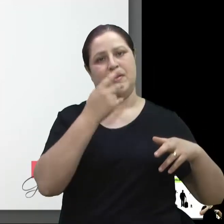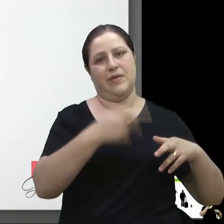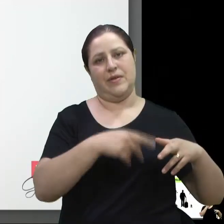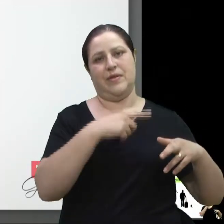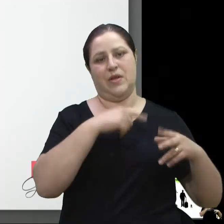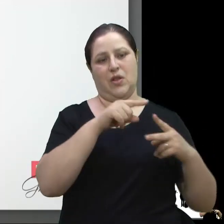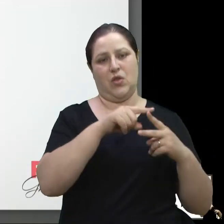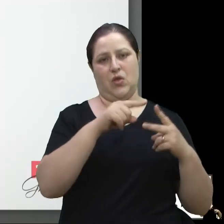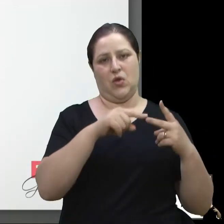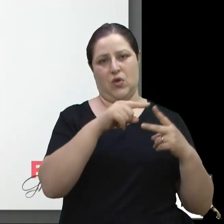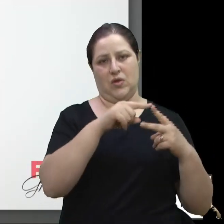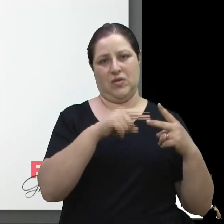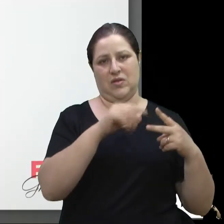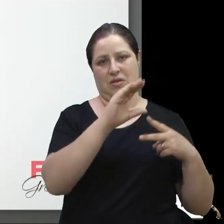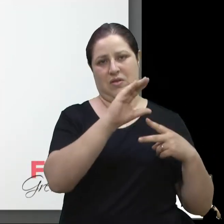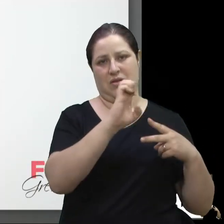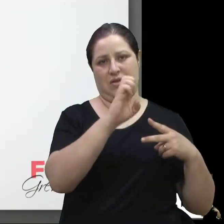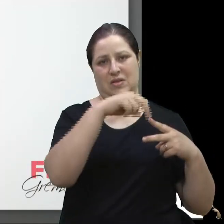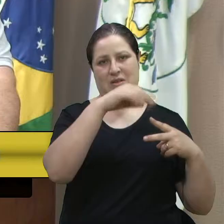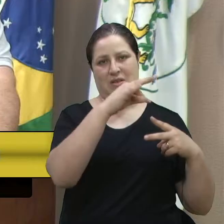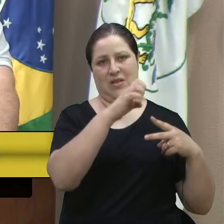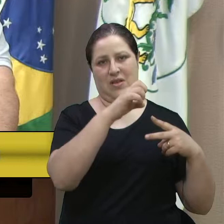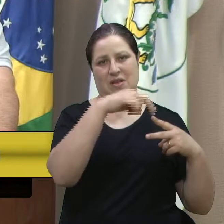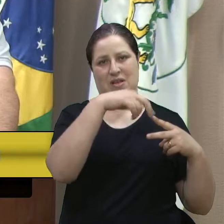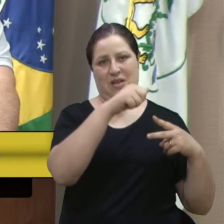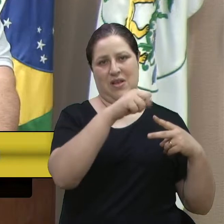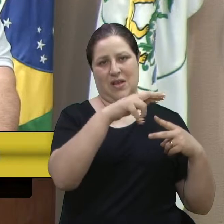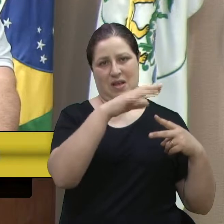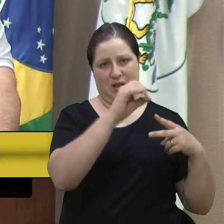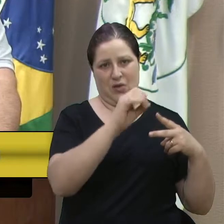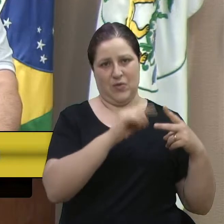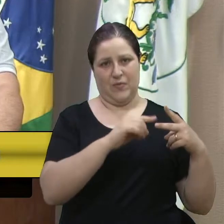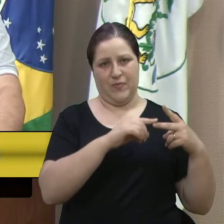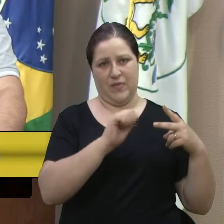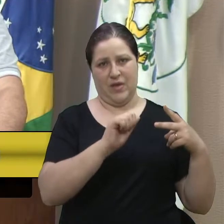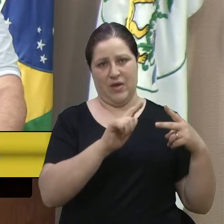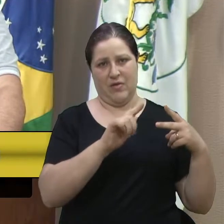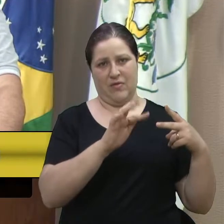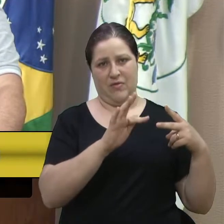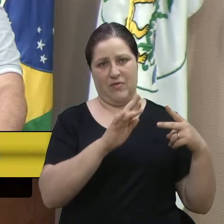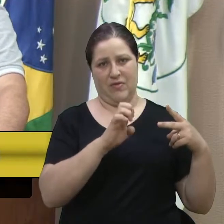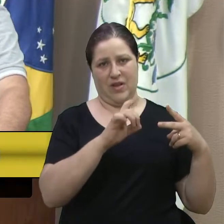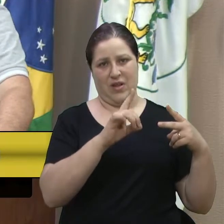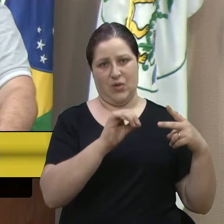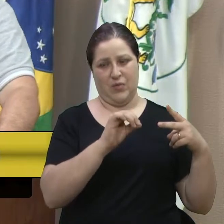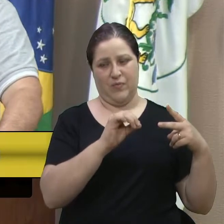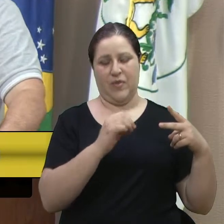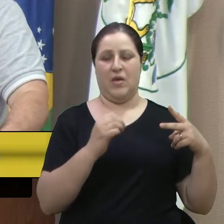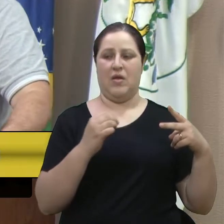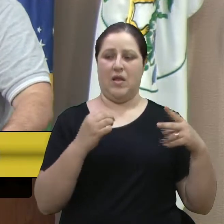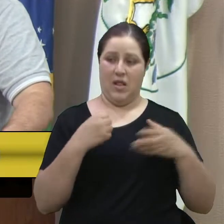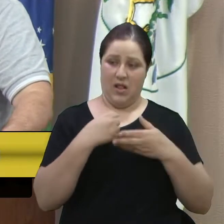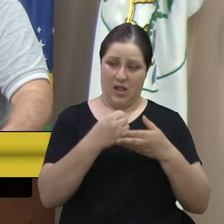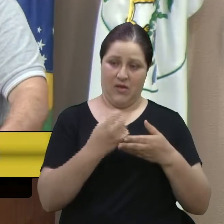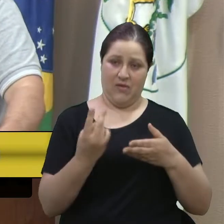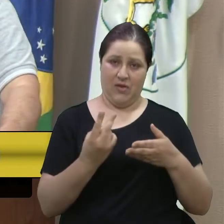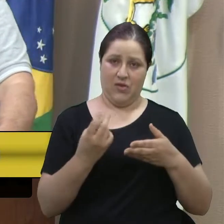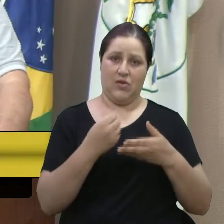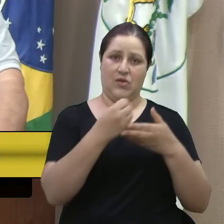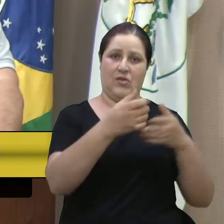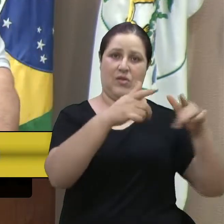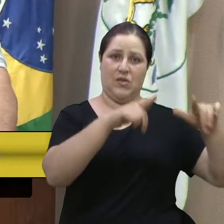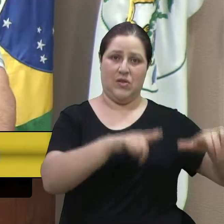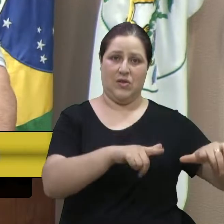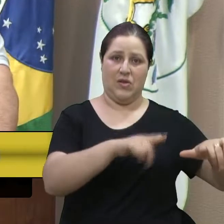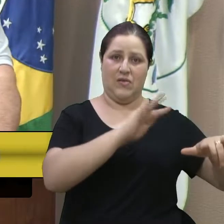estádio Alfredo Jacone, levamos eles a Farroupilha, no estádio das Castanheiras, e também a Bento Gonçalves, no estádio do